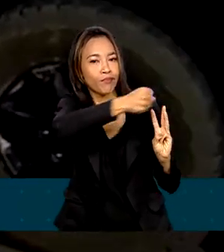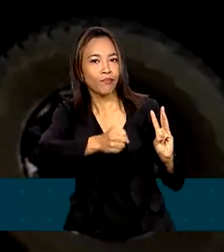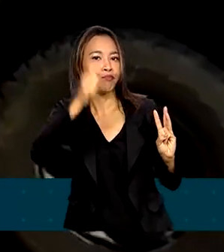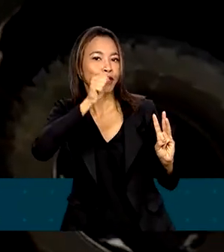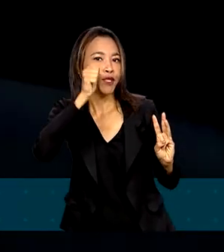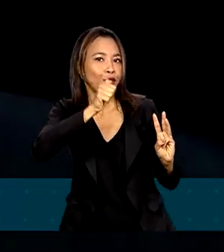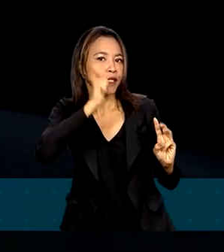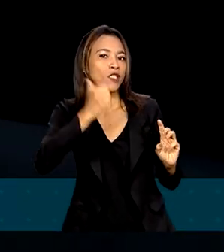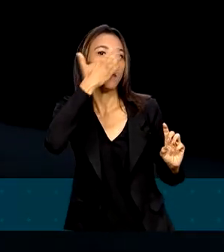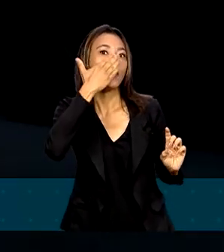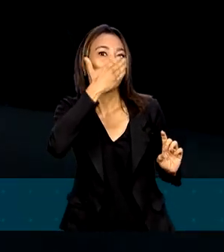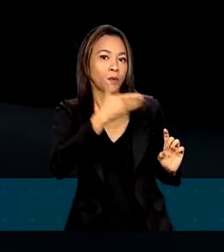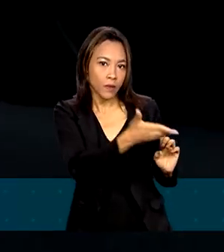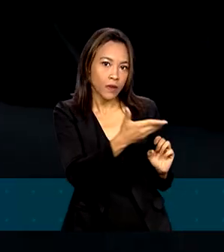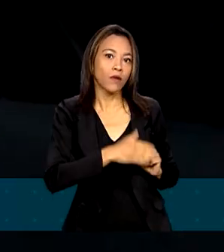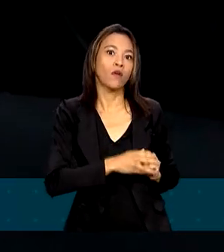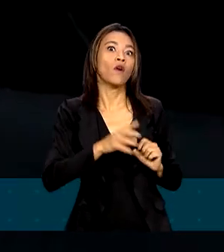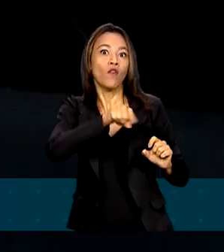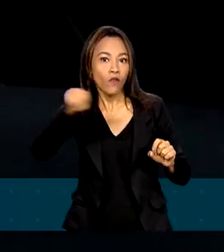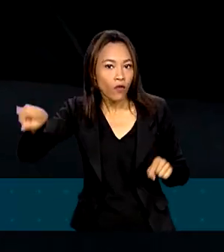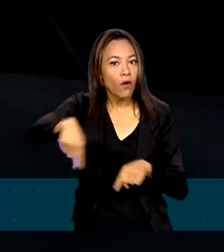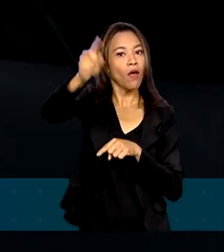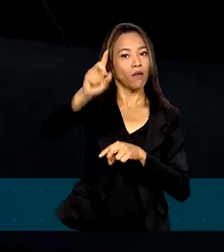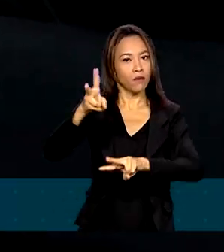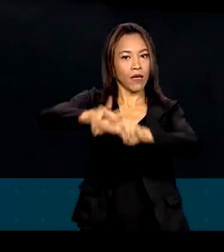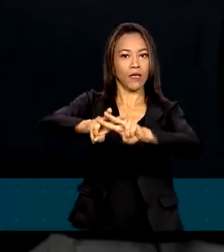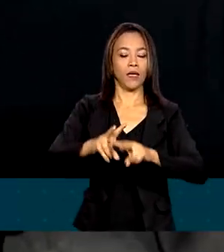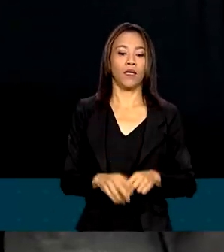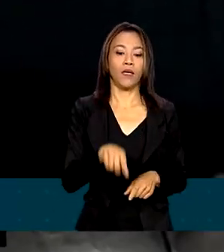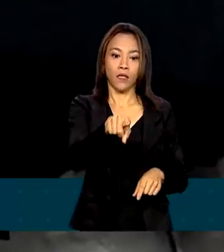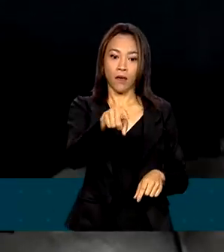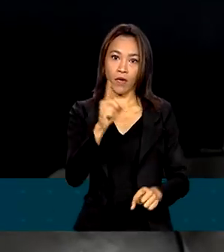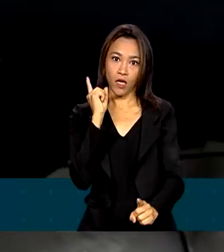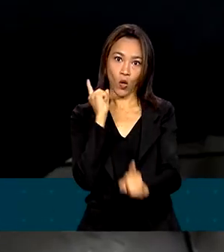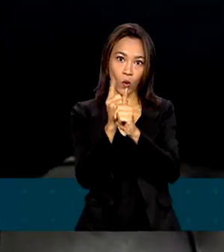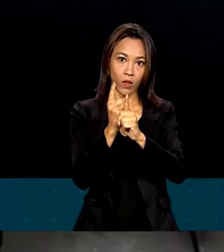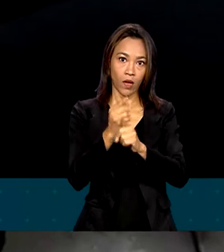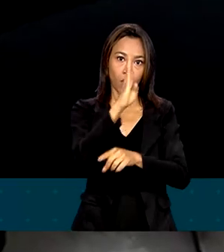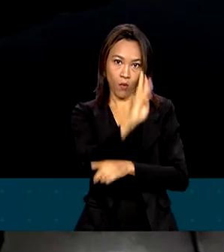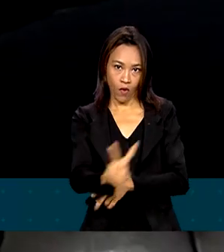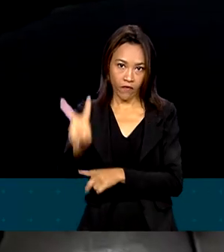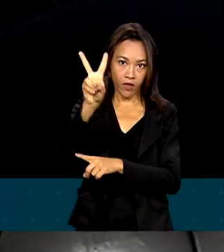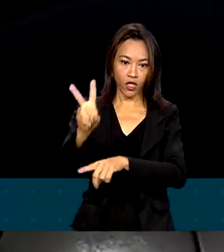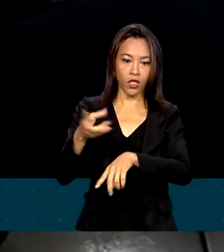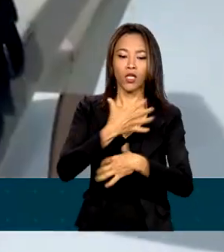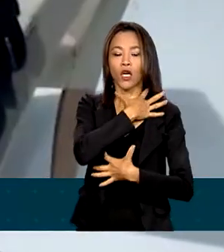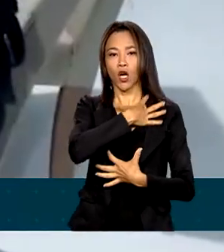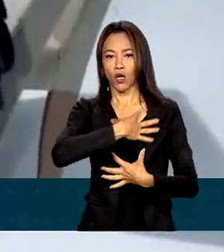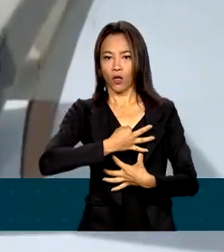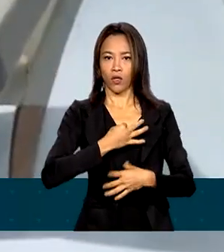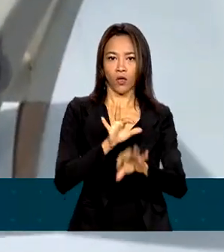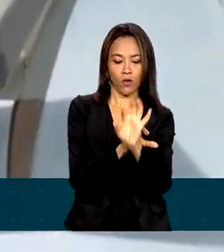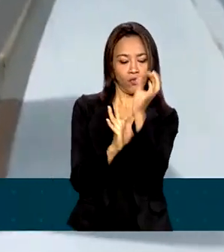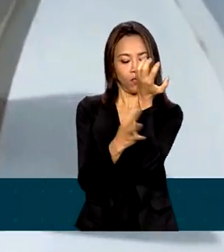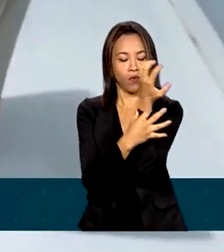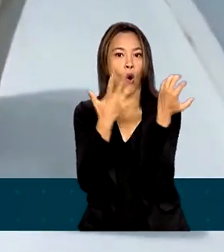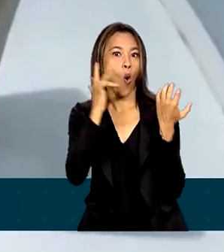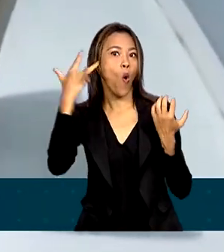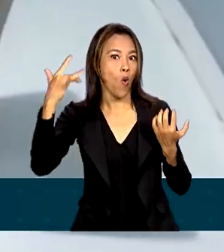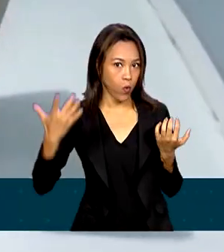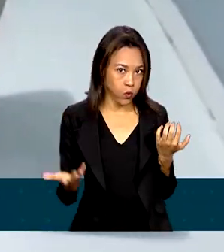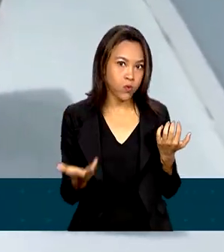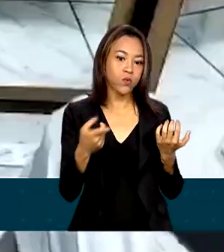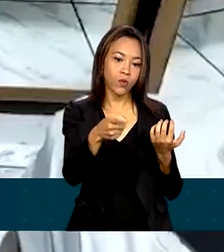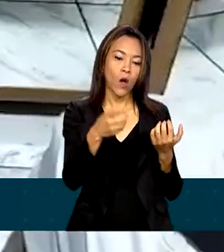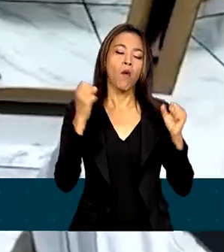para a cadeia. Em uma casa em Boa Vista, os policiais encontraram joias, também ouro. Os agentes podem fazer a